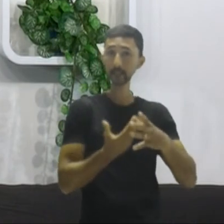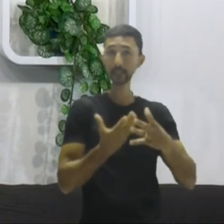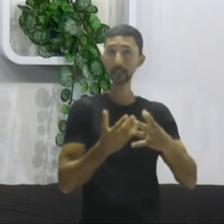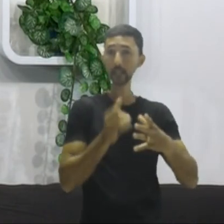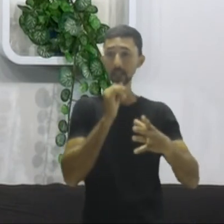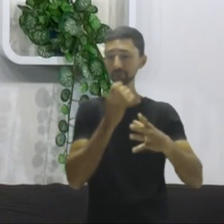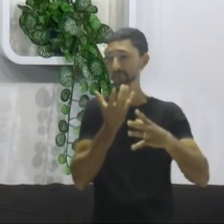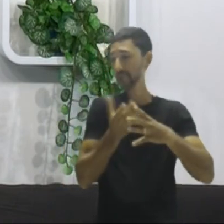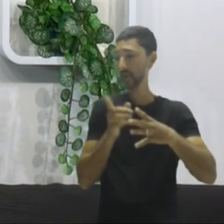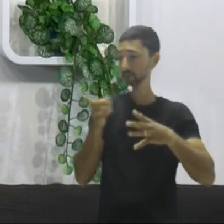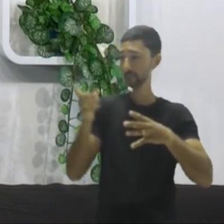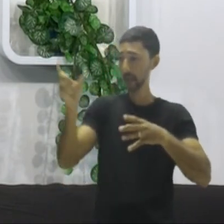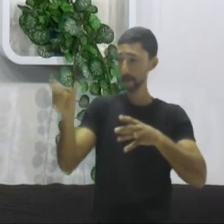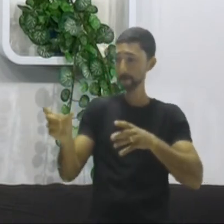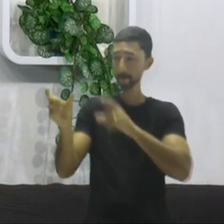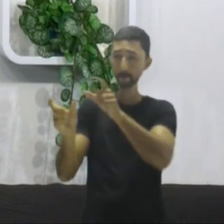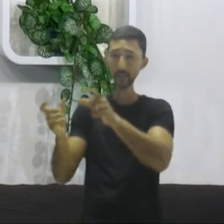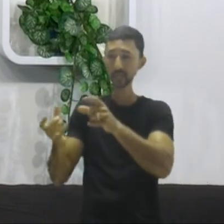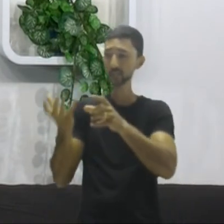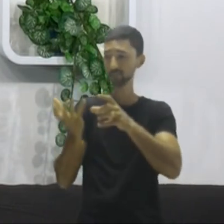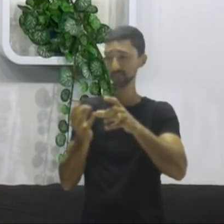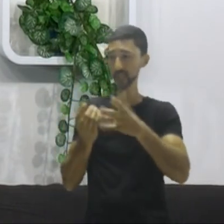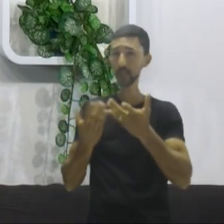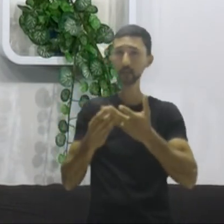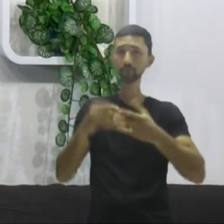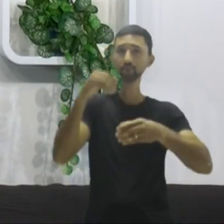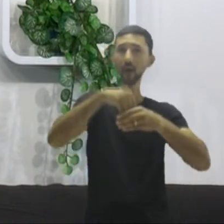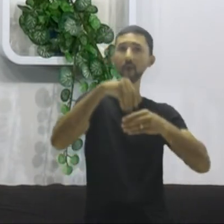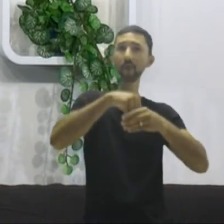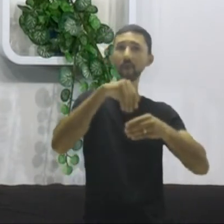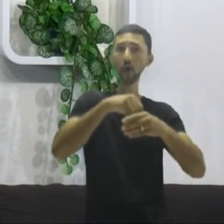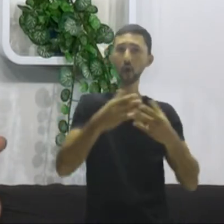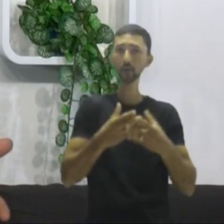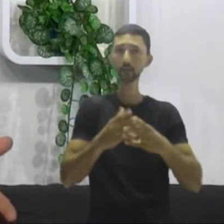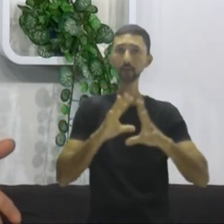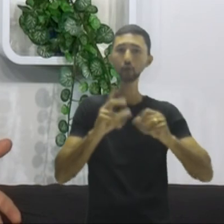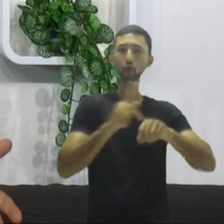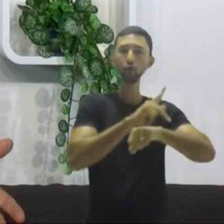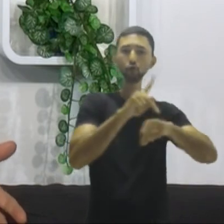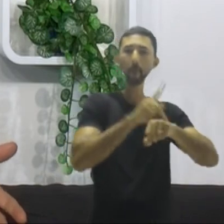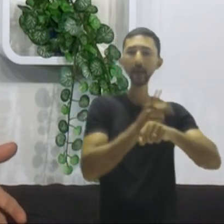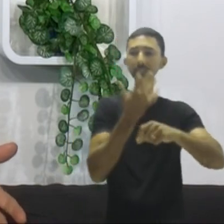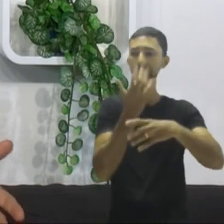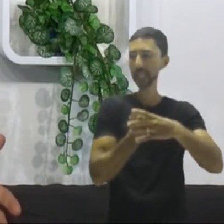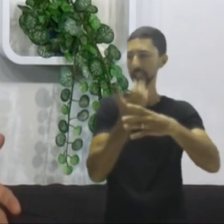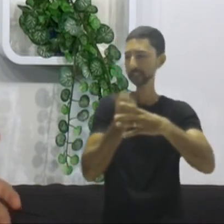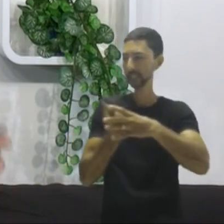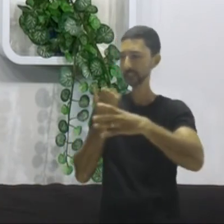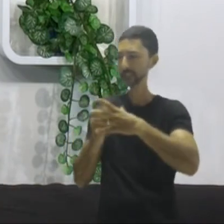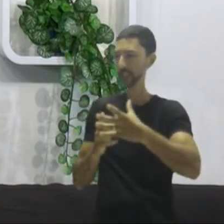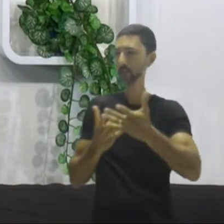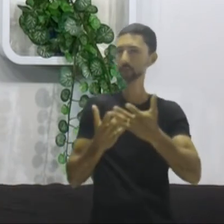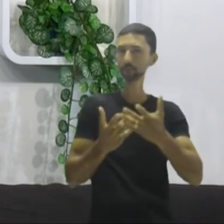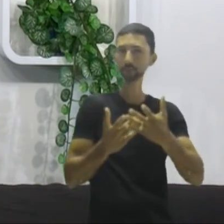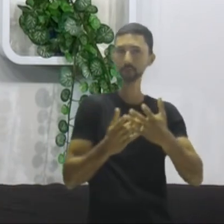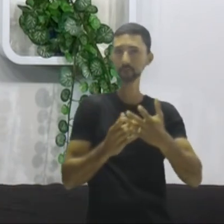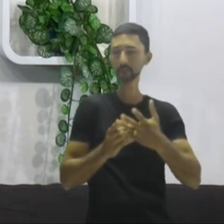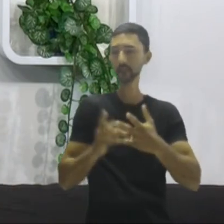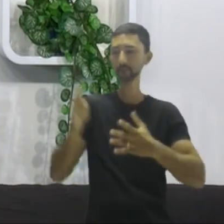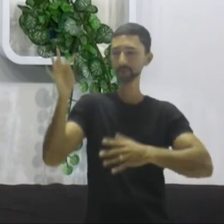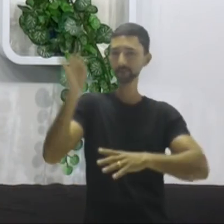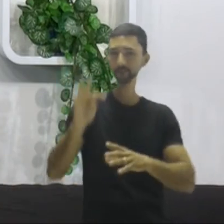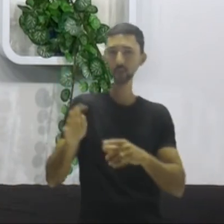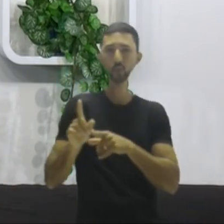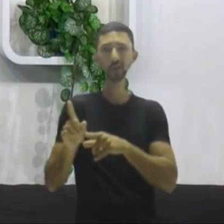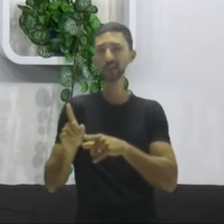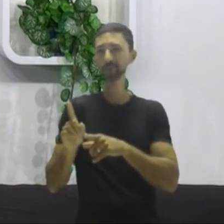ela quiser. Eles fazem uma votação e todos precisam aceitá-la. E no caso da Turquia